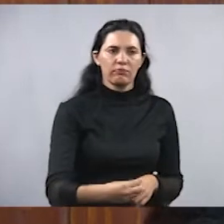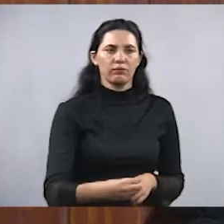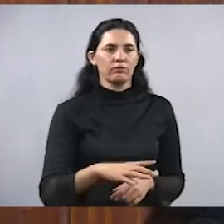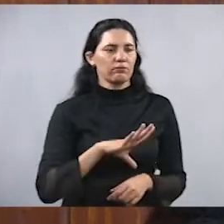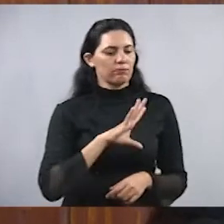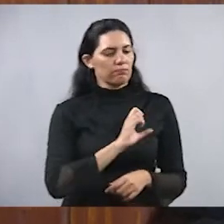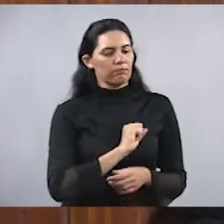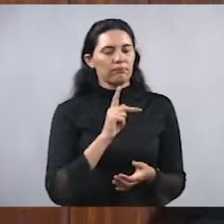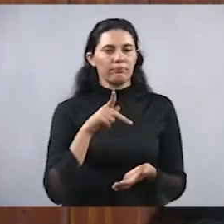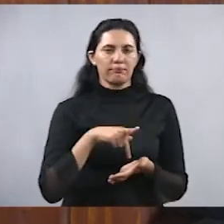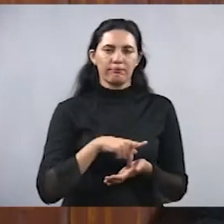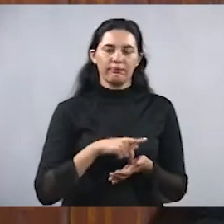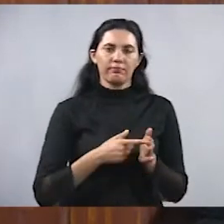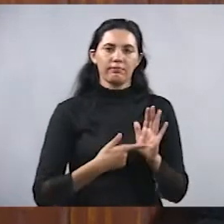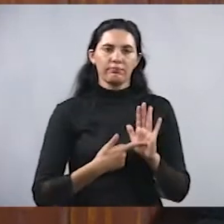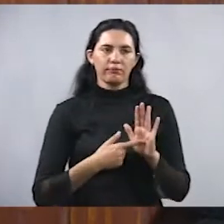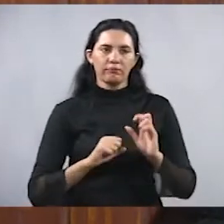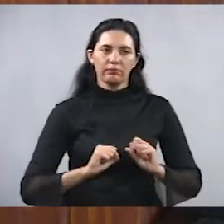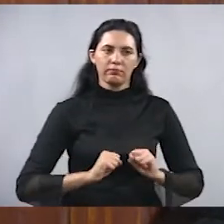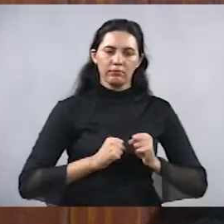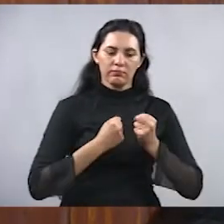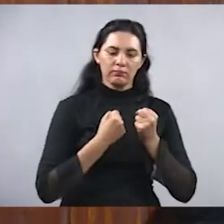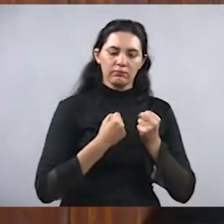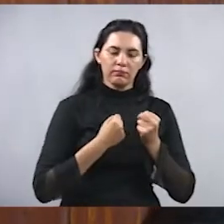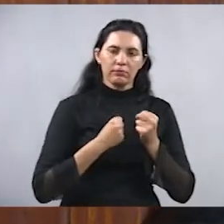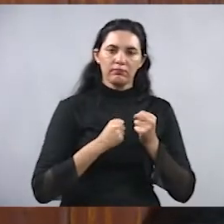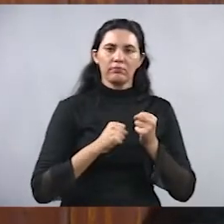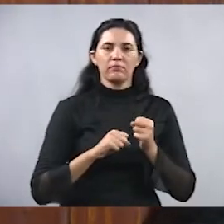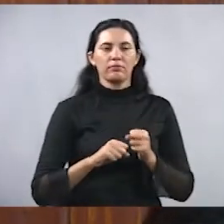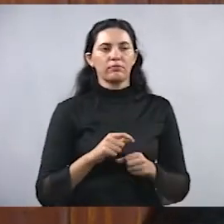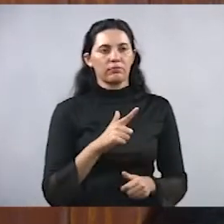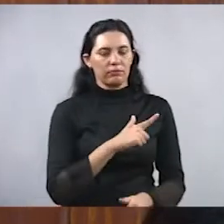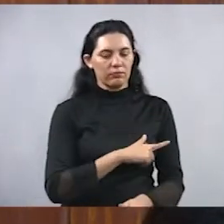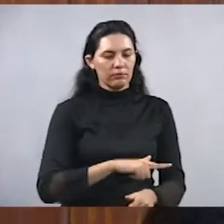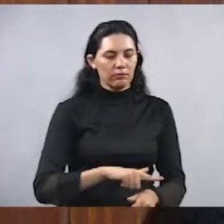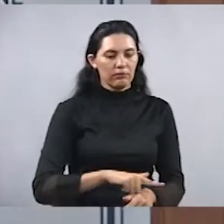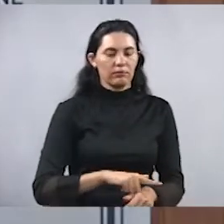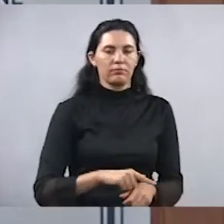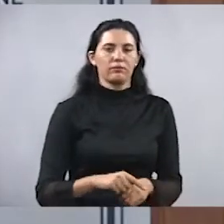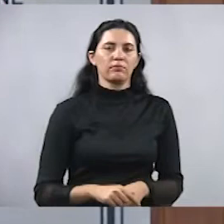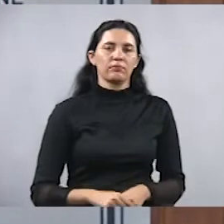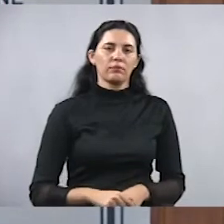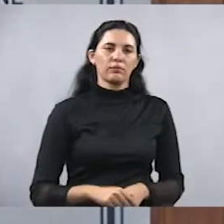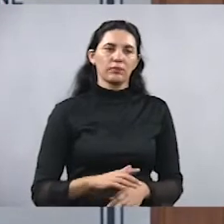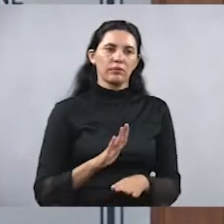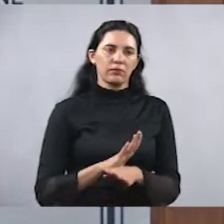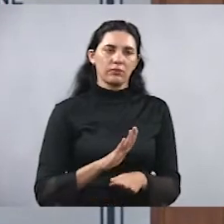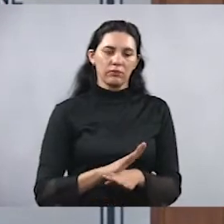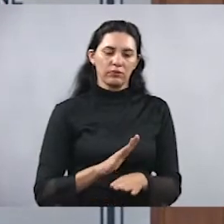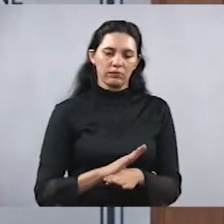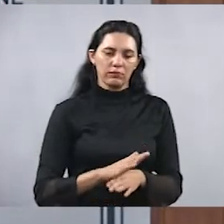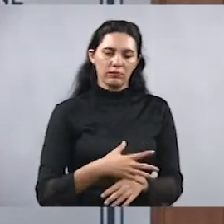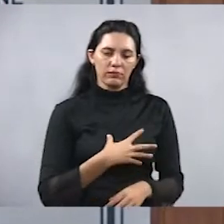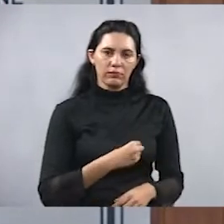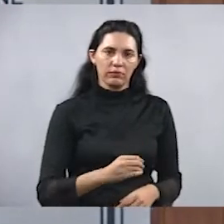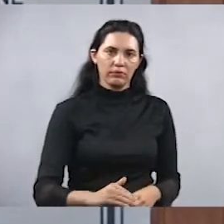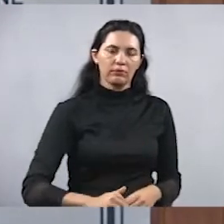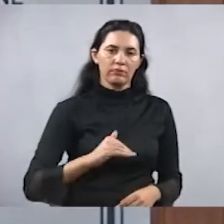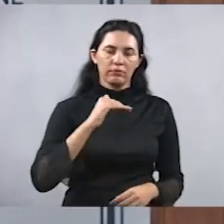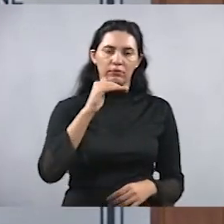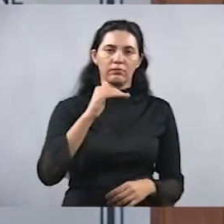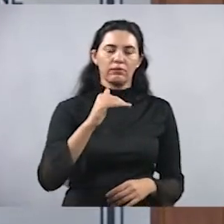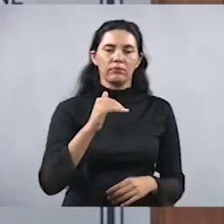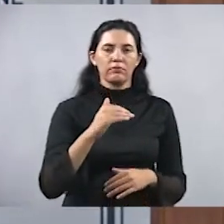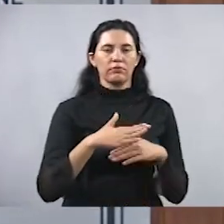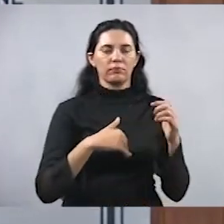sempre dedicou-se para garantir a formação acadêmica e os ajudou a se tornarem profissionais